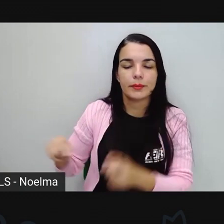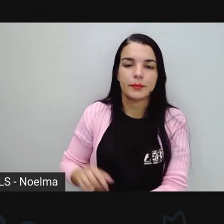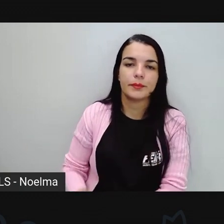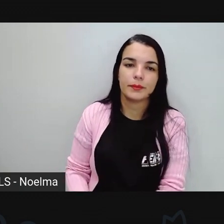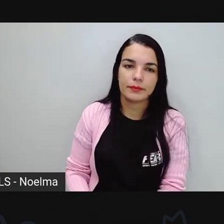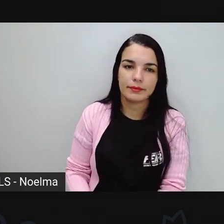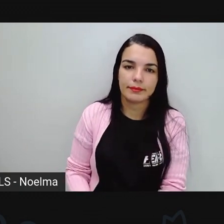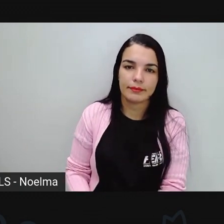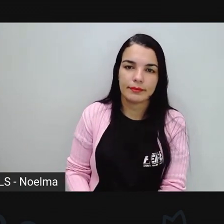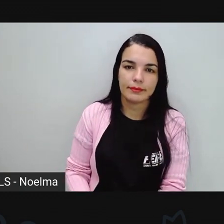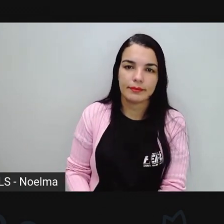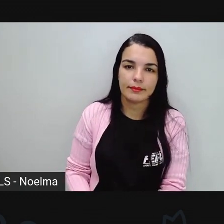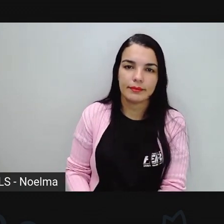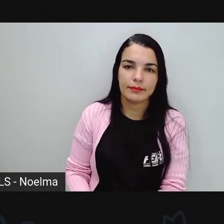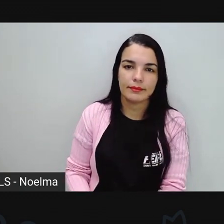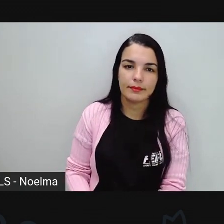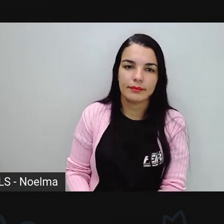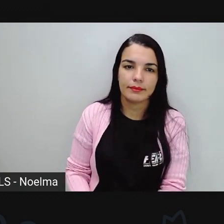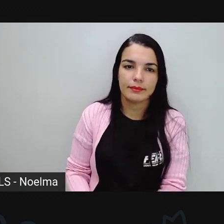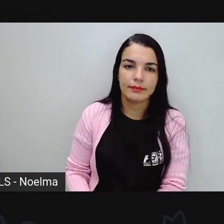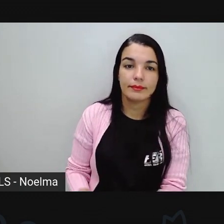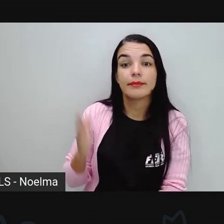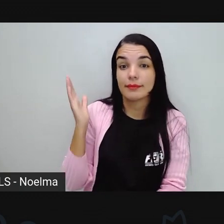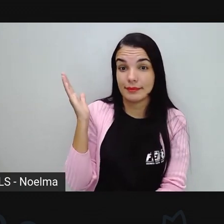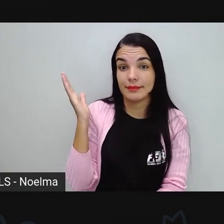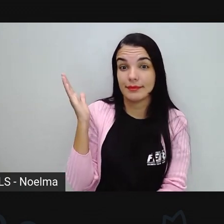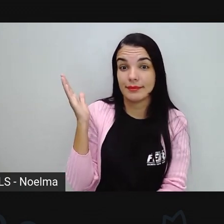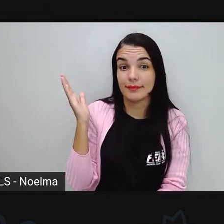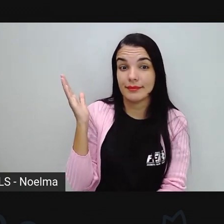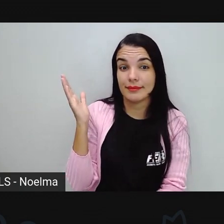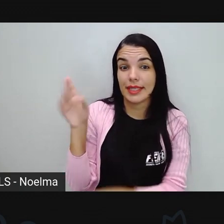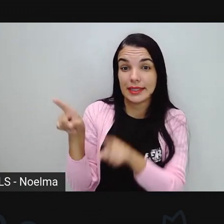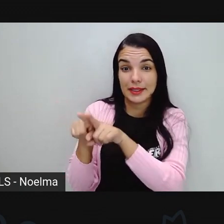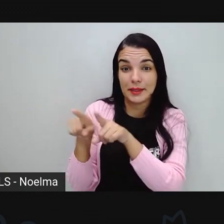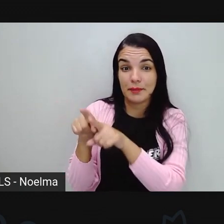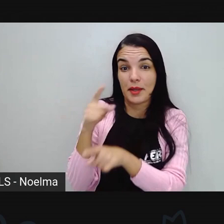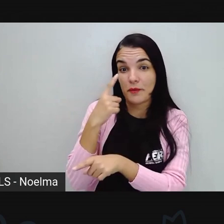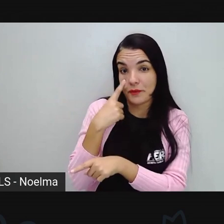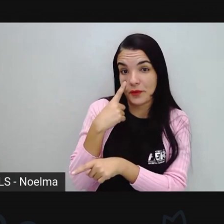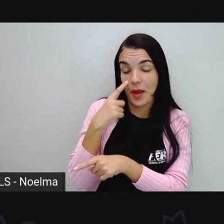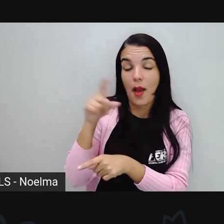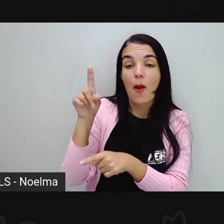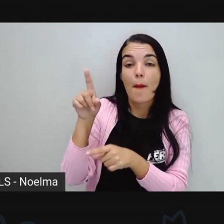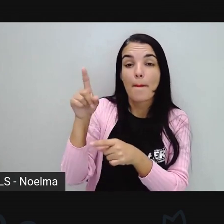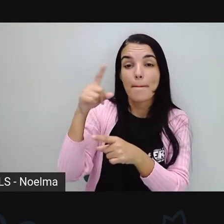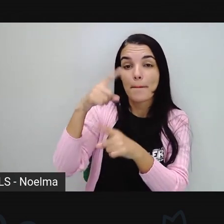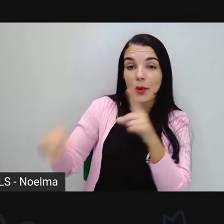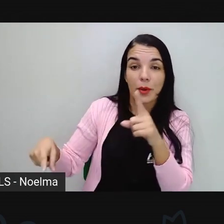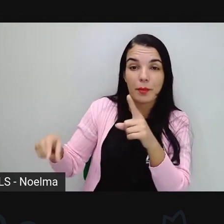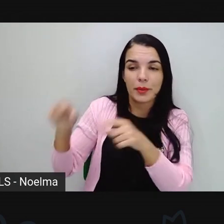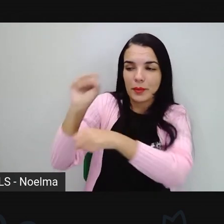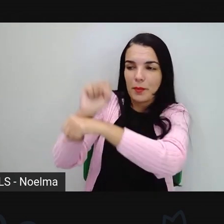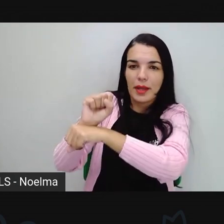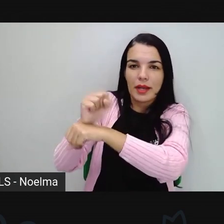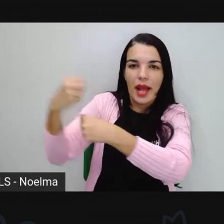Aqui nós temos essa plaquinha que a gente já viu. De proibido estacionar.